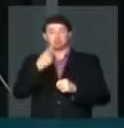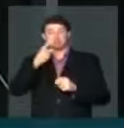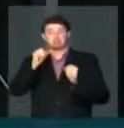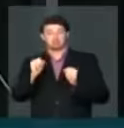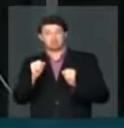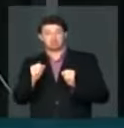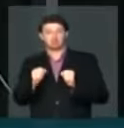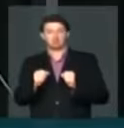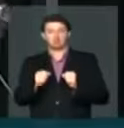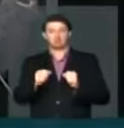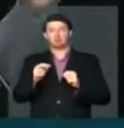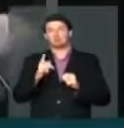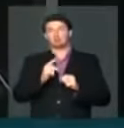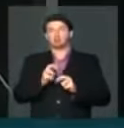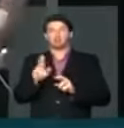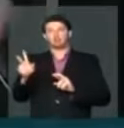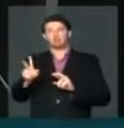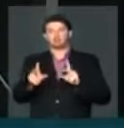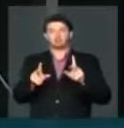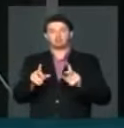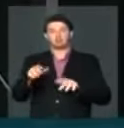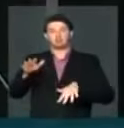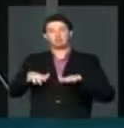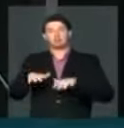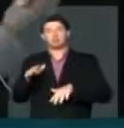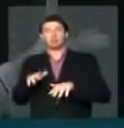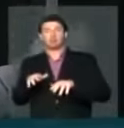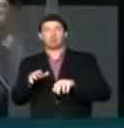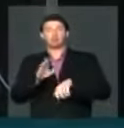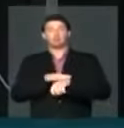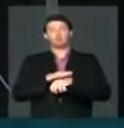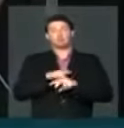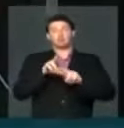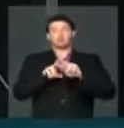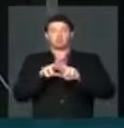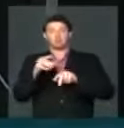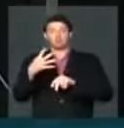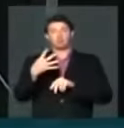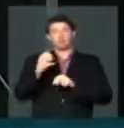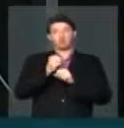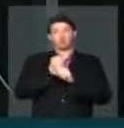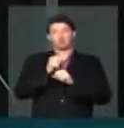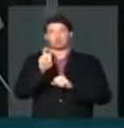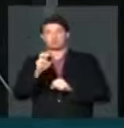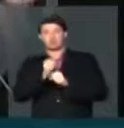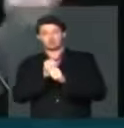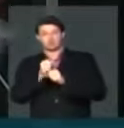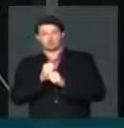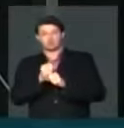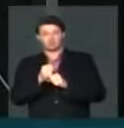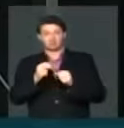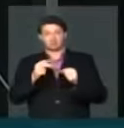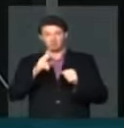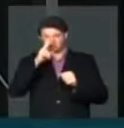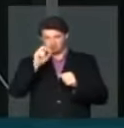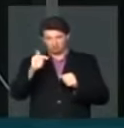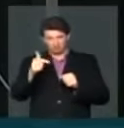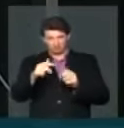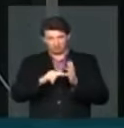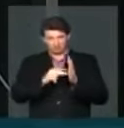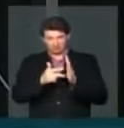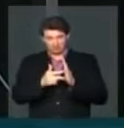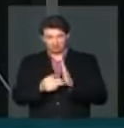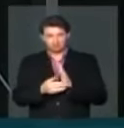dizer que uma diferença a depender da pena de 4 ou 5 anos não seria tão significativa,